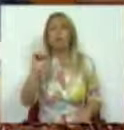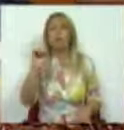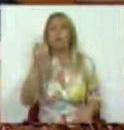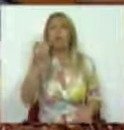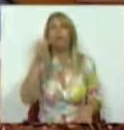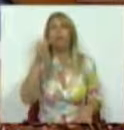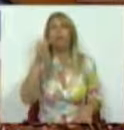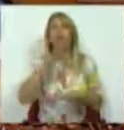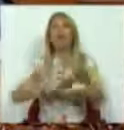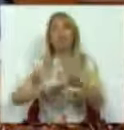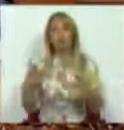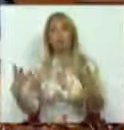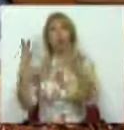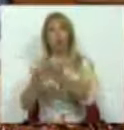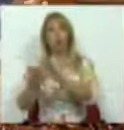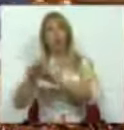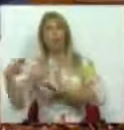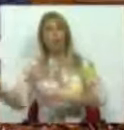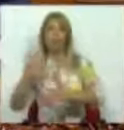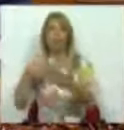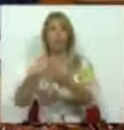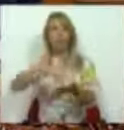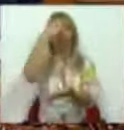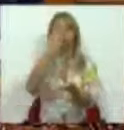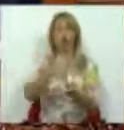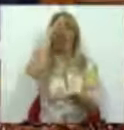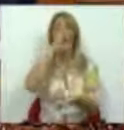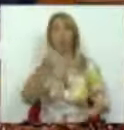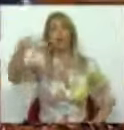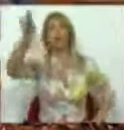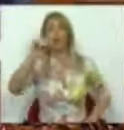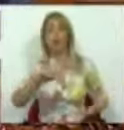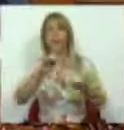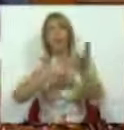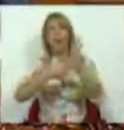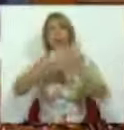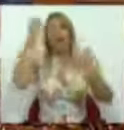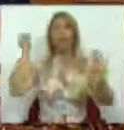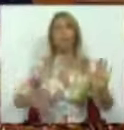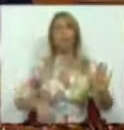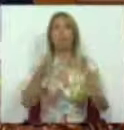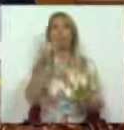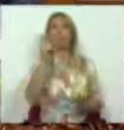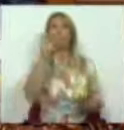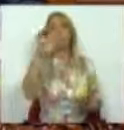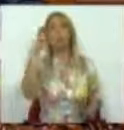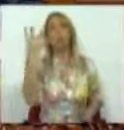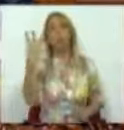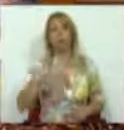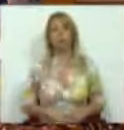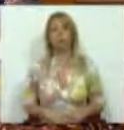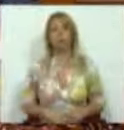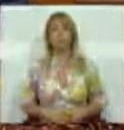quando, com a direita, deitou abaixo o Governo Socialista, reprovando o PEC 4. O Partido